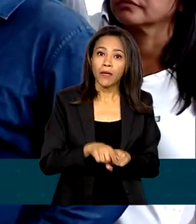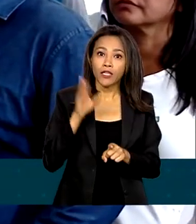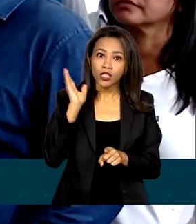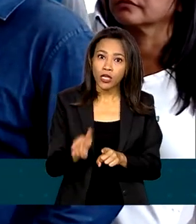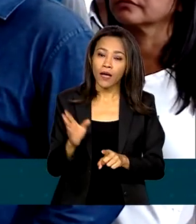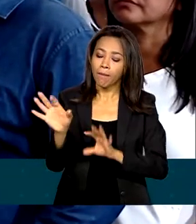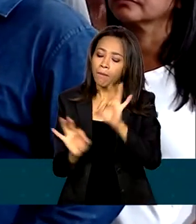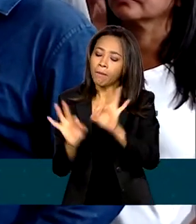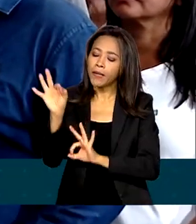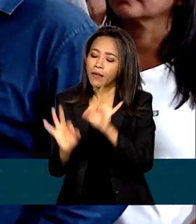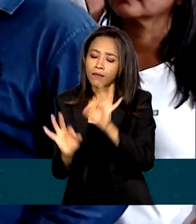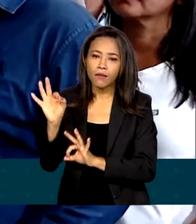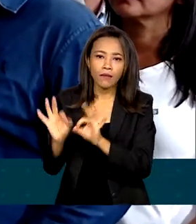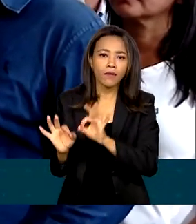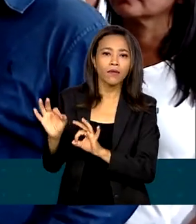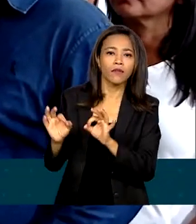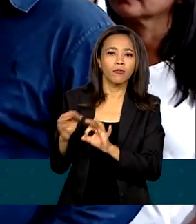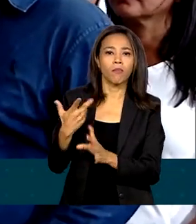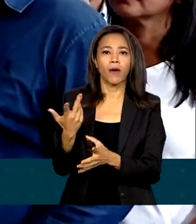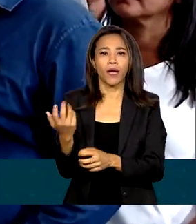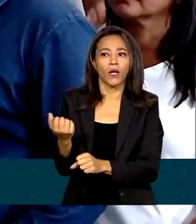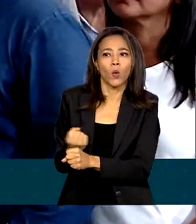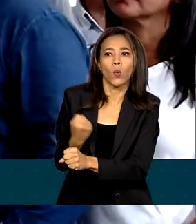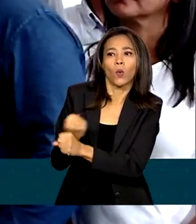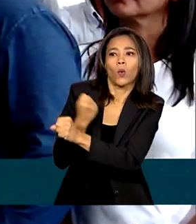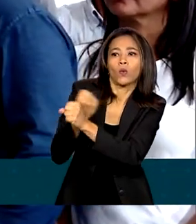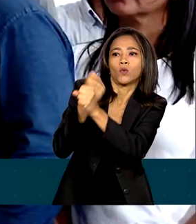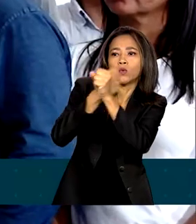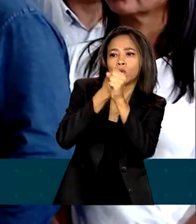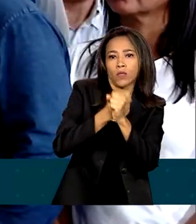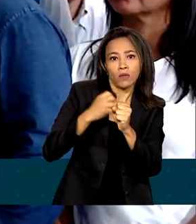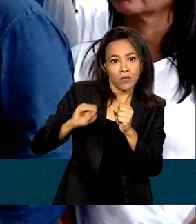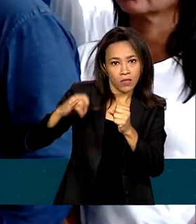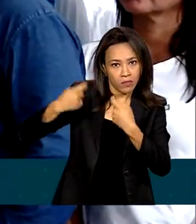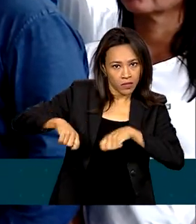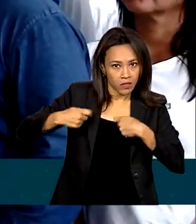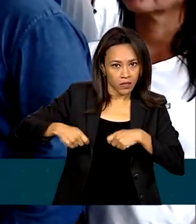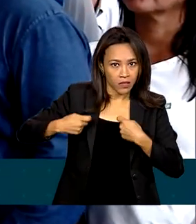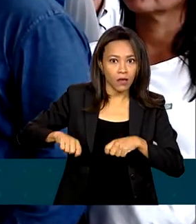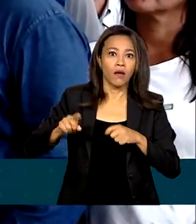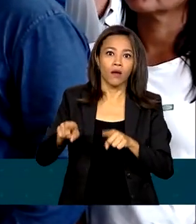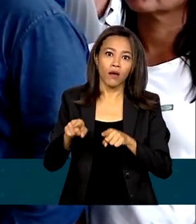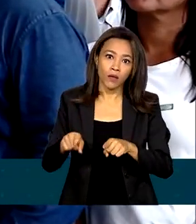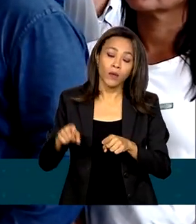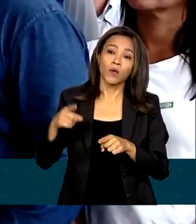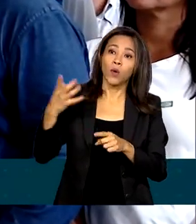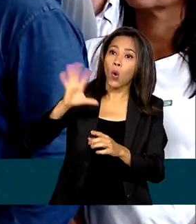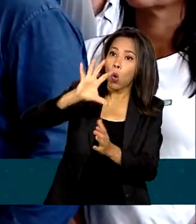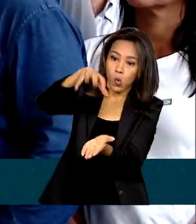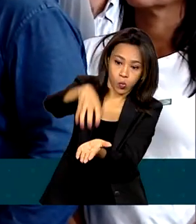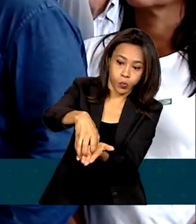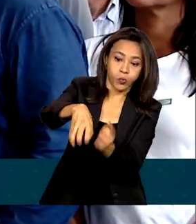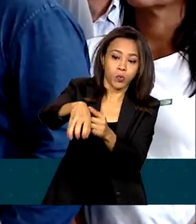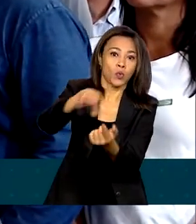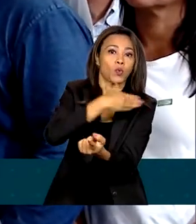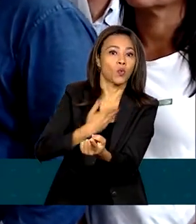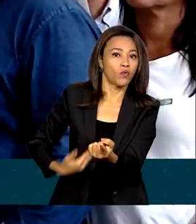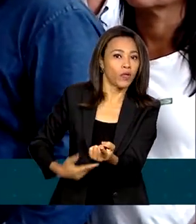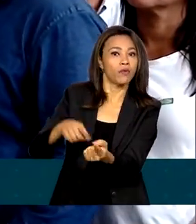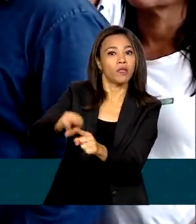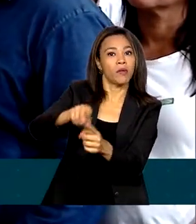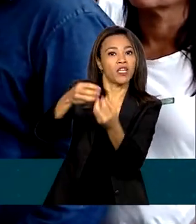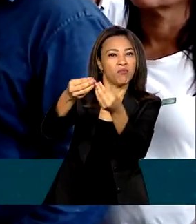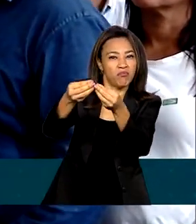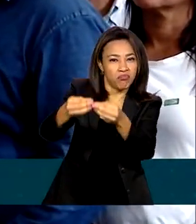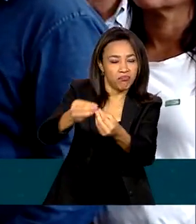reestabelecimento e, no que for necessário, reconstruir algum bem público que, porventura, seja destruído